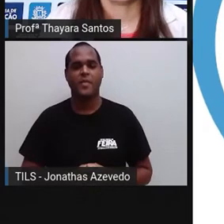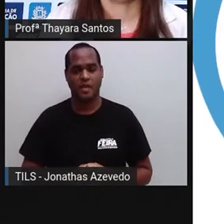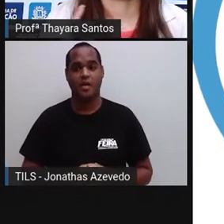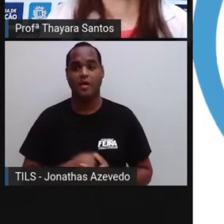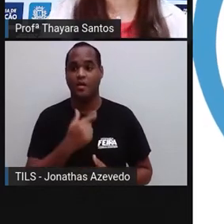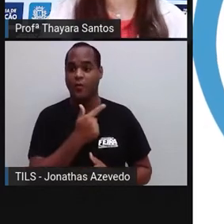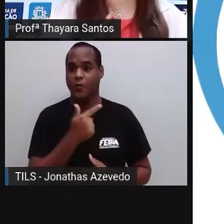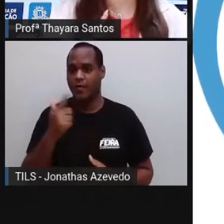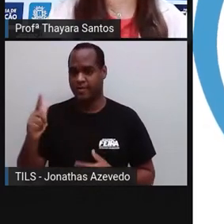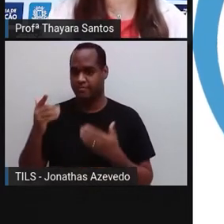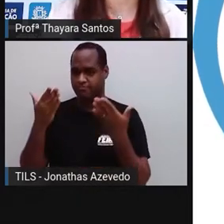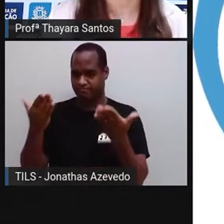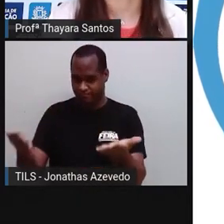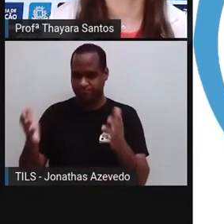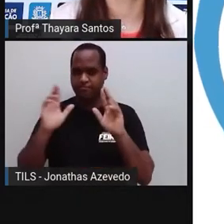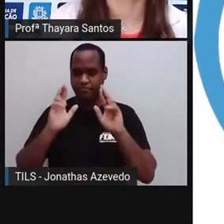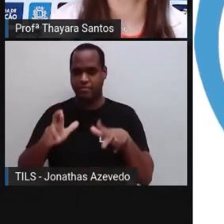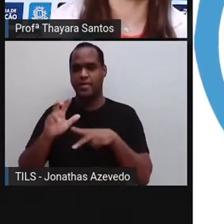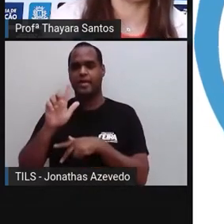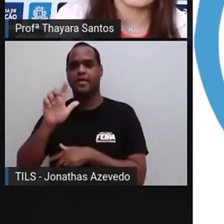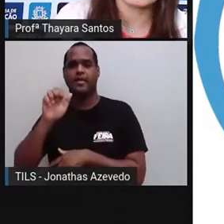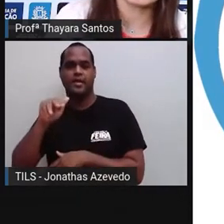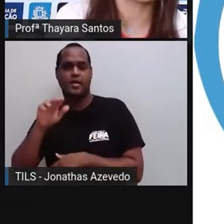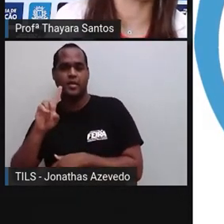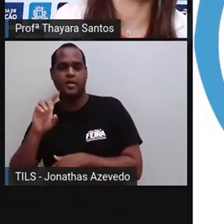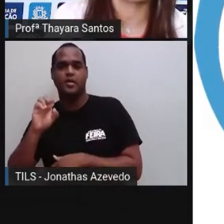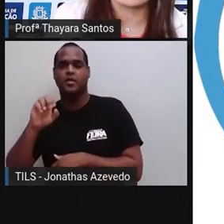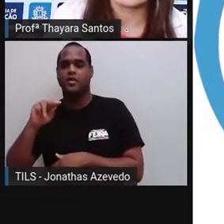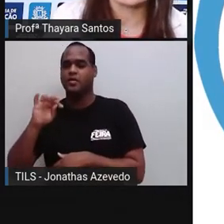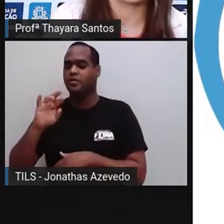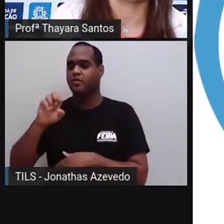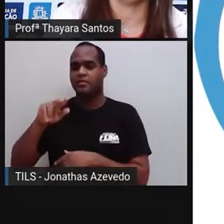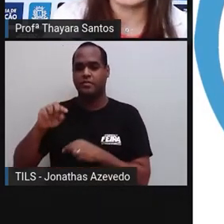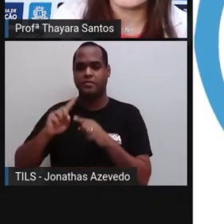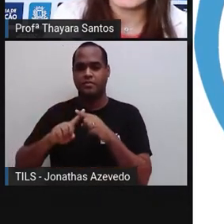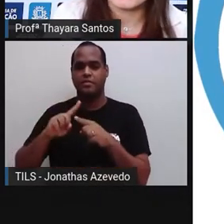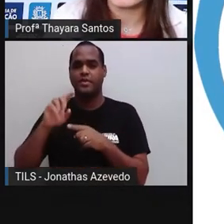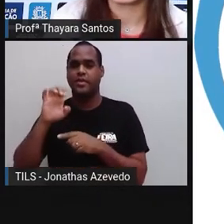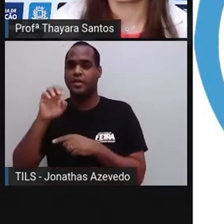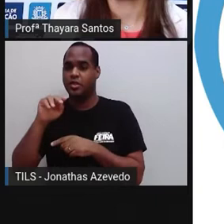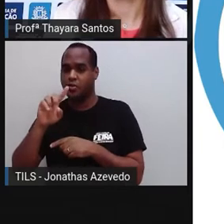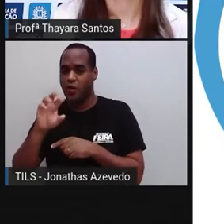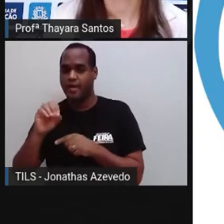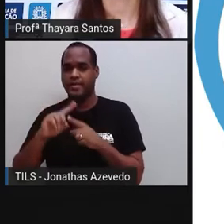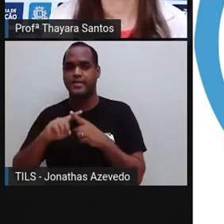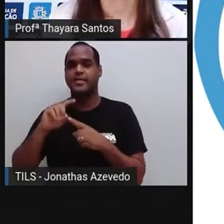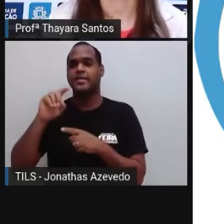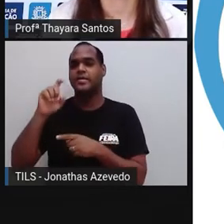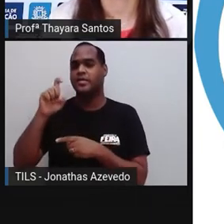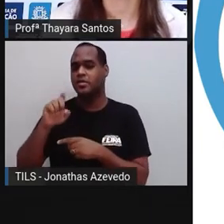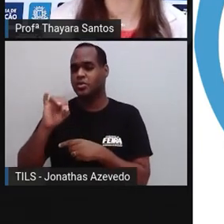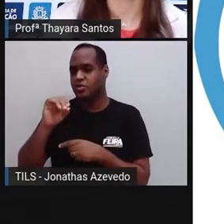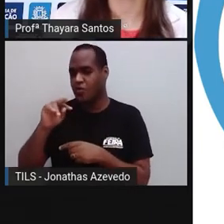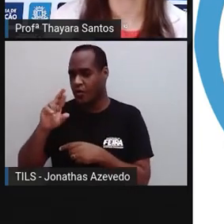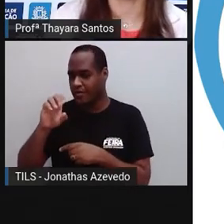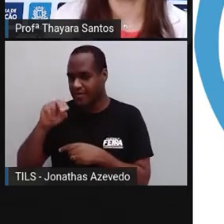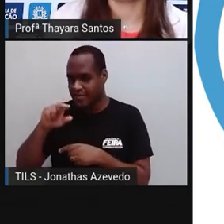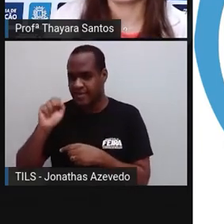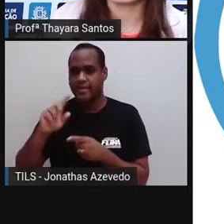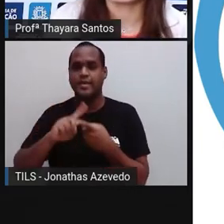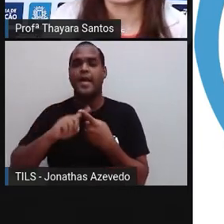Agora, vamos para as diferenças entre glândulas endócrinas, exócrinas e mistas. As glândulas que a gente chama de